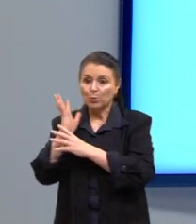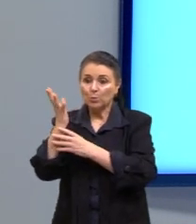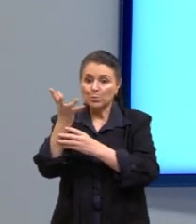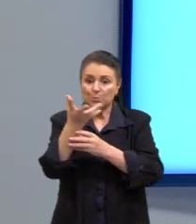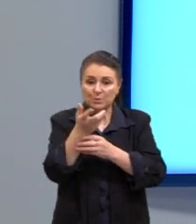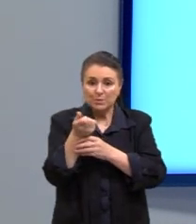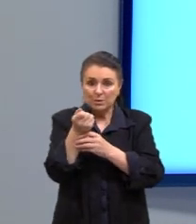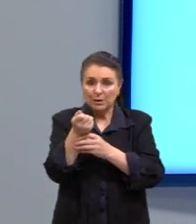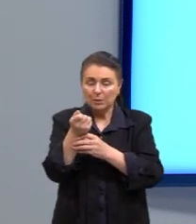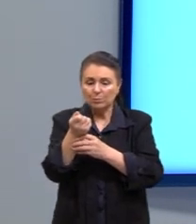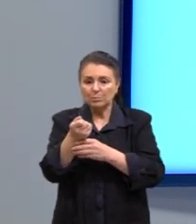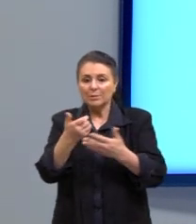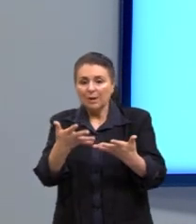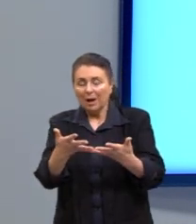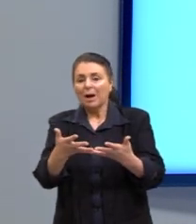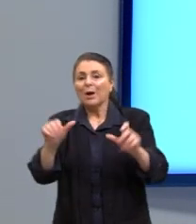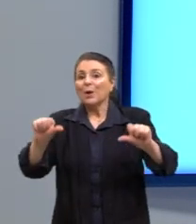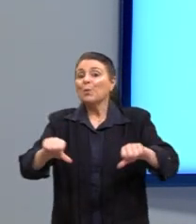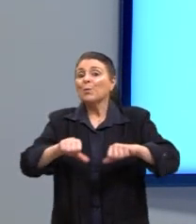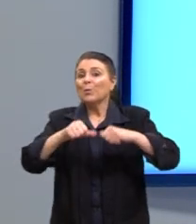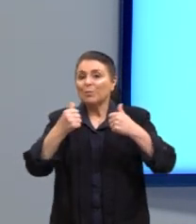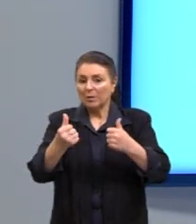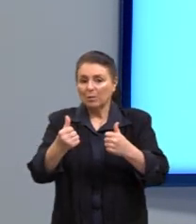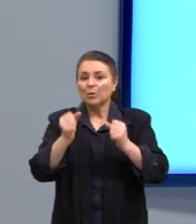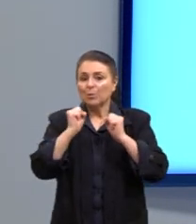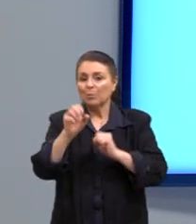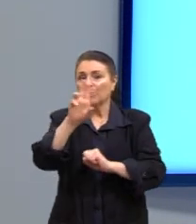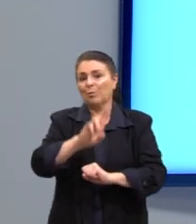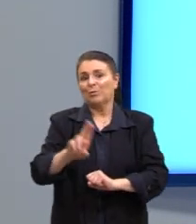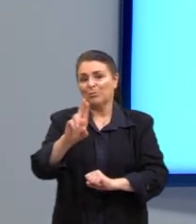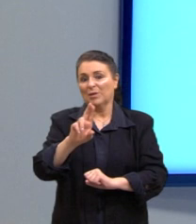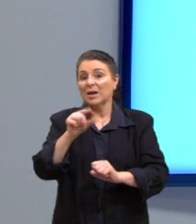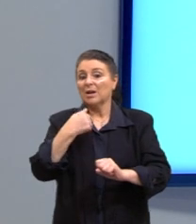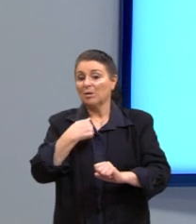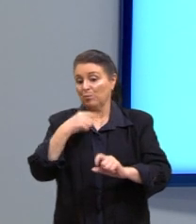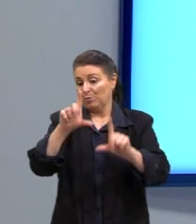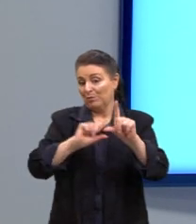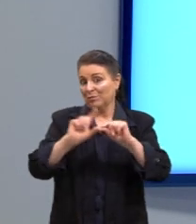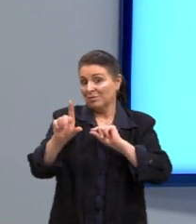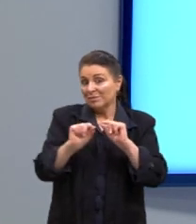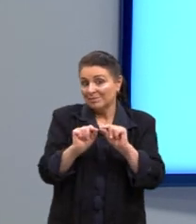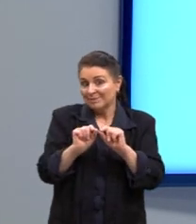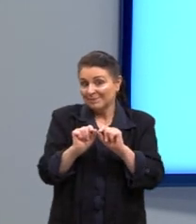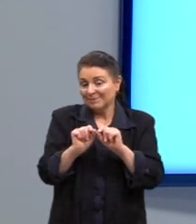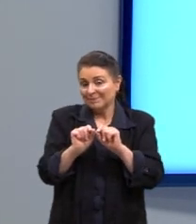qual o melhor tipo de gráfico que eu posso utilizar para aquela situação.